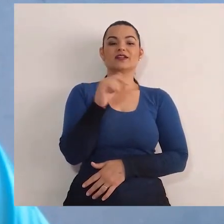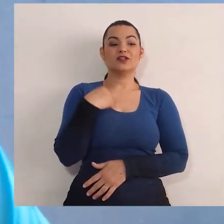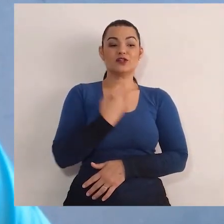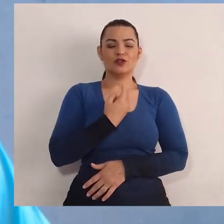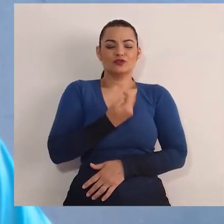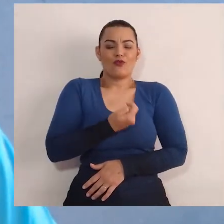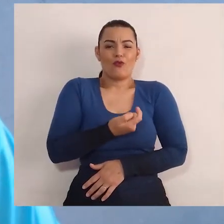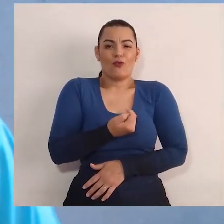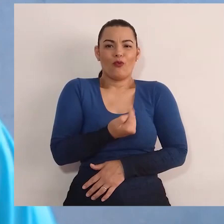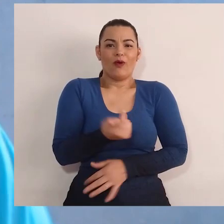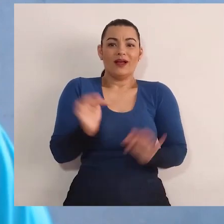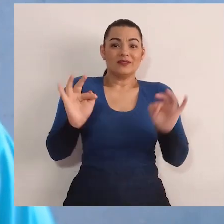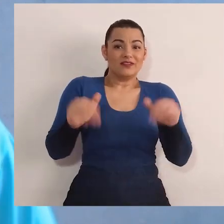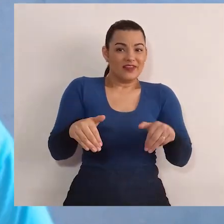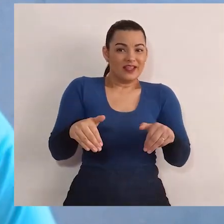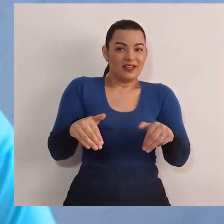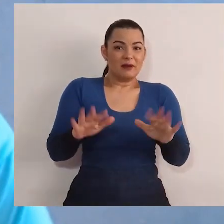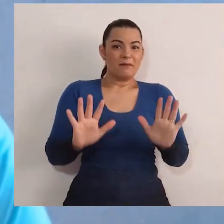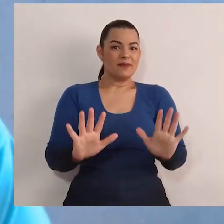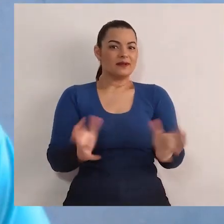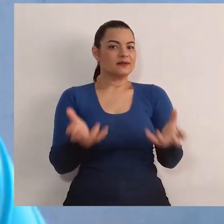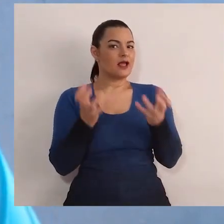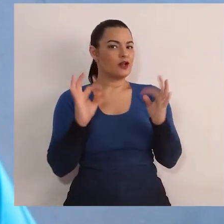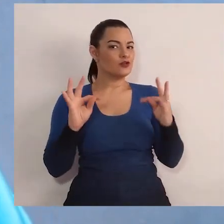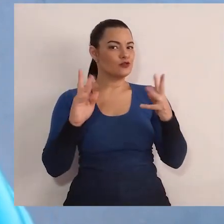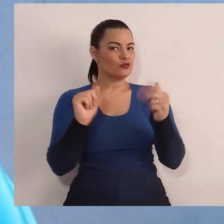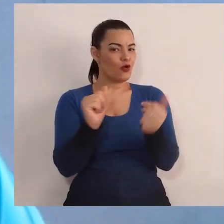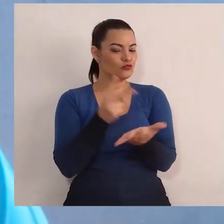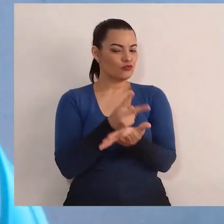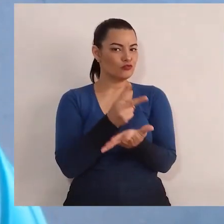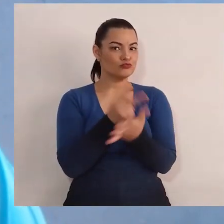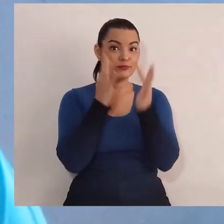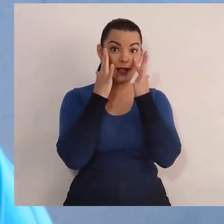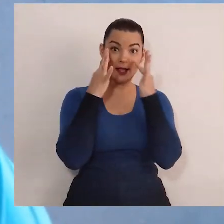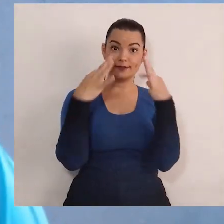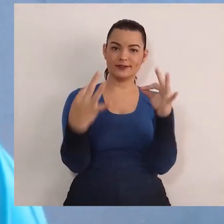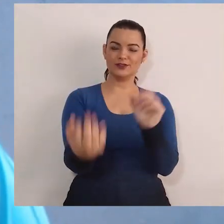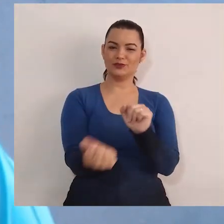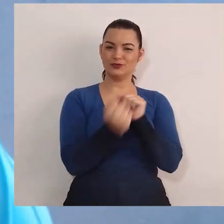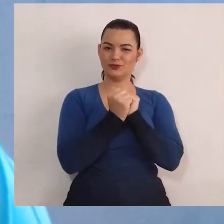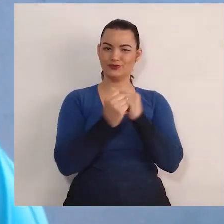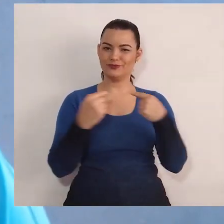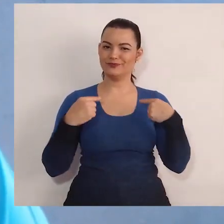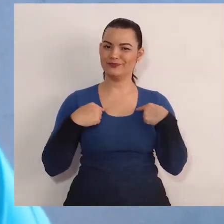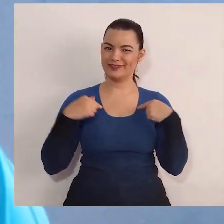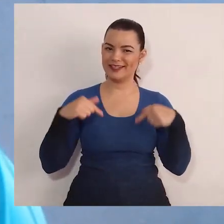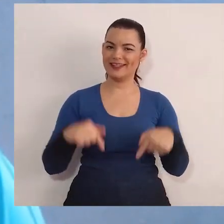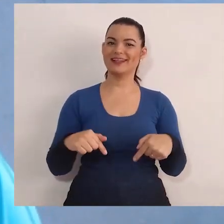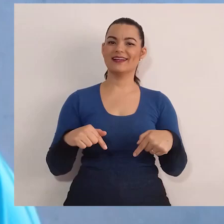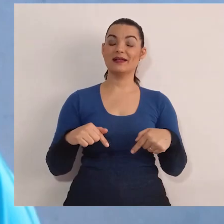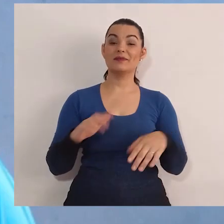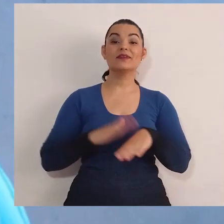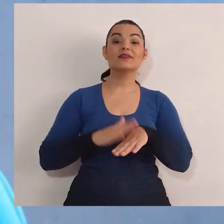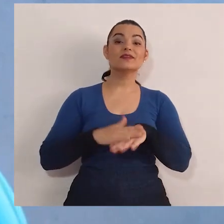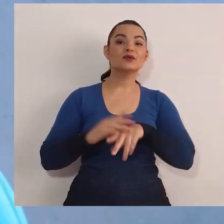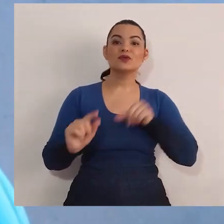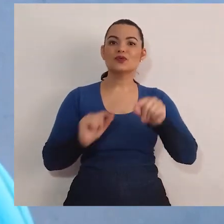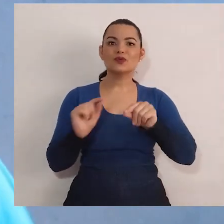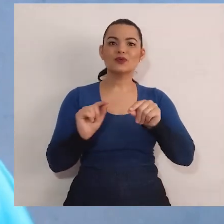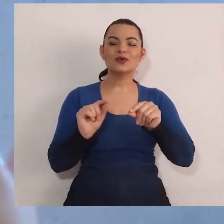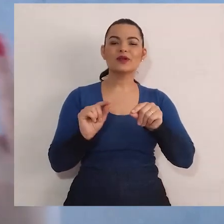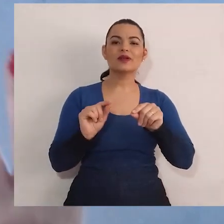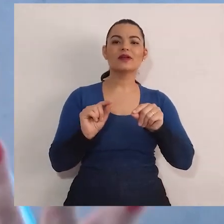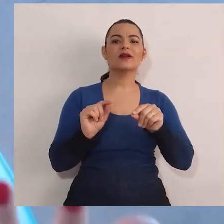reta final, mas eu ainda quero todos bem atentos, juntinhos comigo,